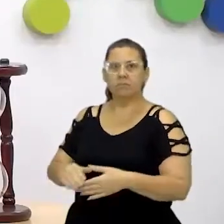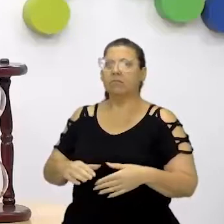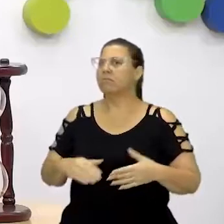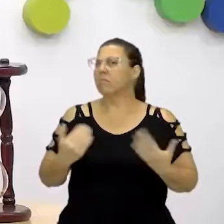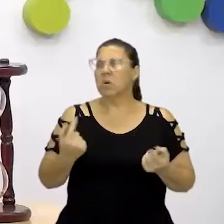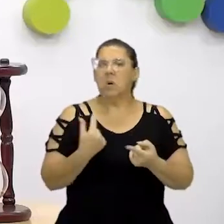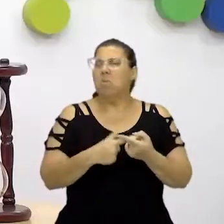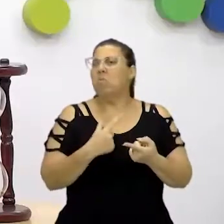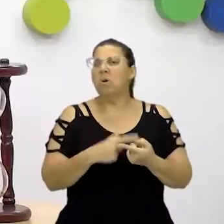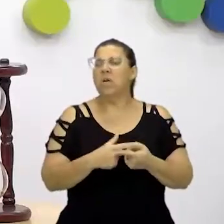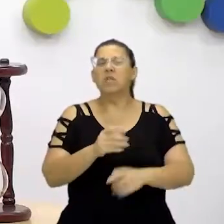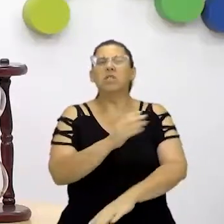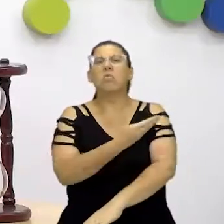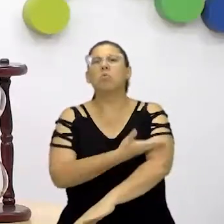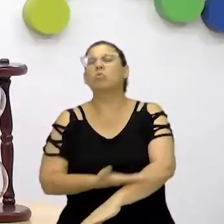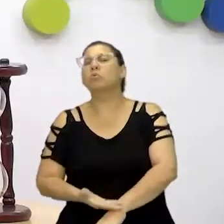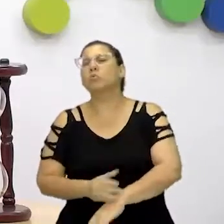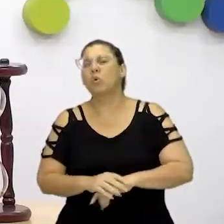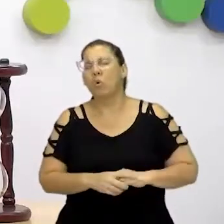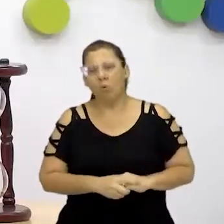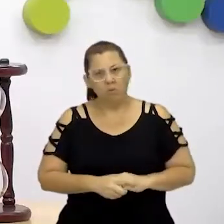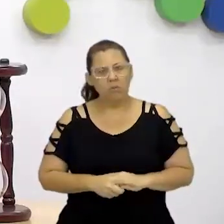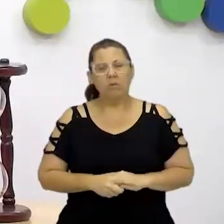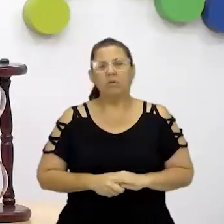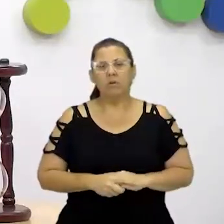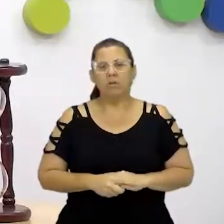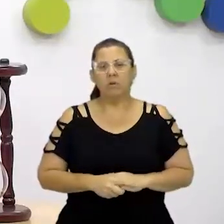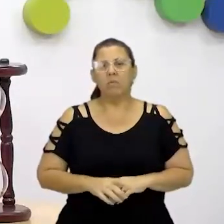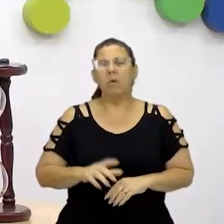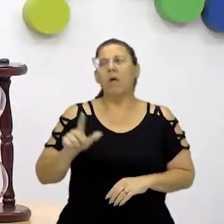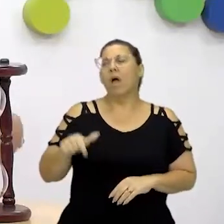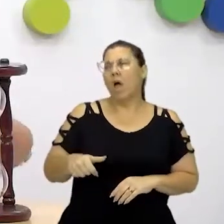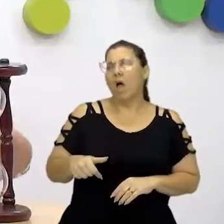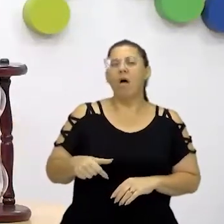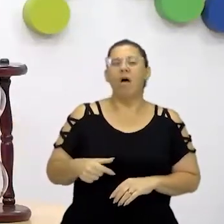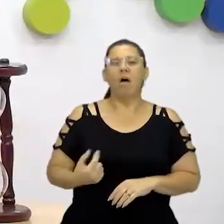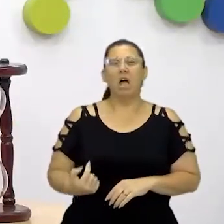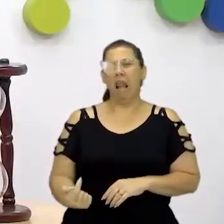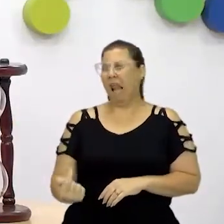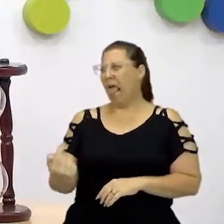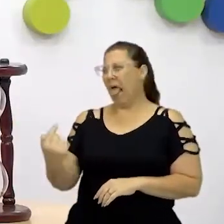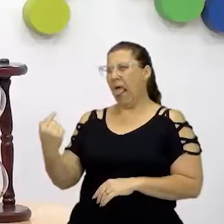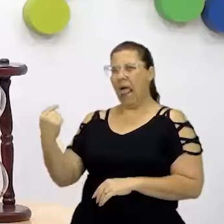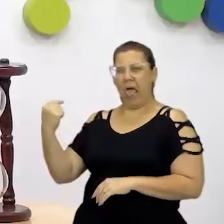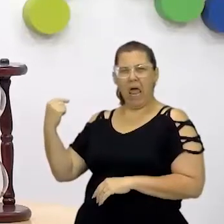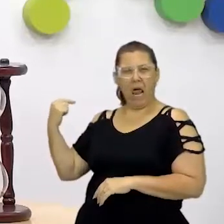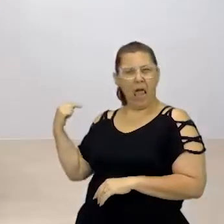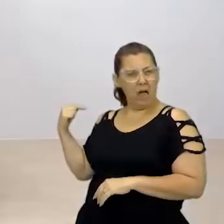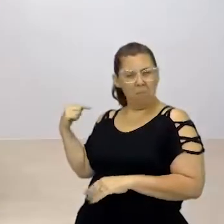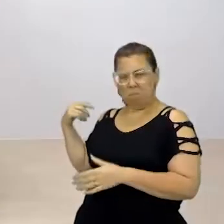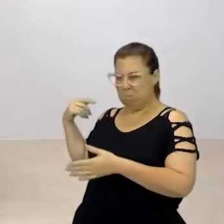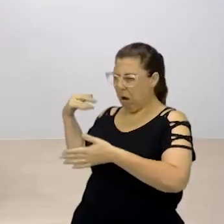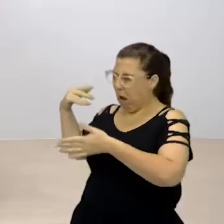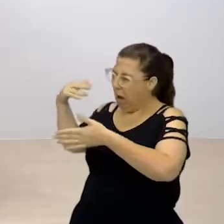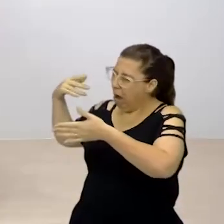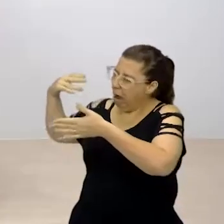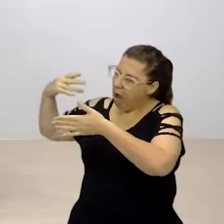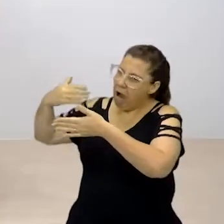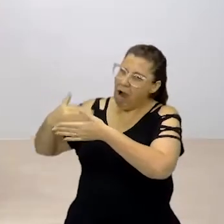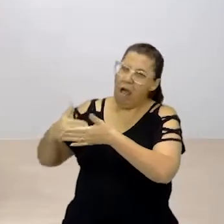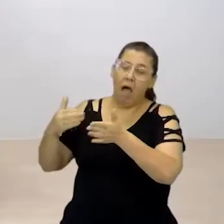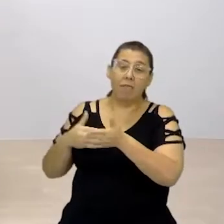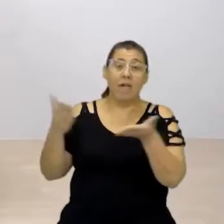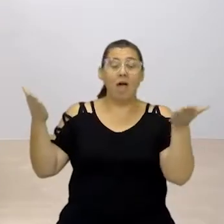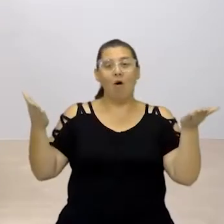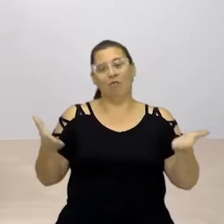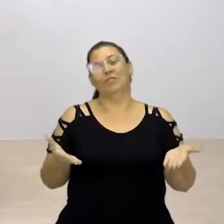esse ato de enterrar os seus mortos, né? É algo que vem lá da pré-história, né, Prô? Sim, e vai seguindo. E vai seguindo. E até